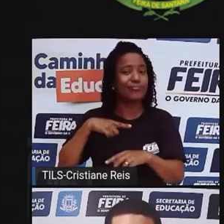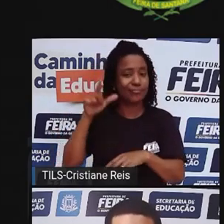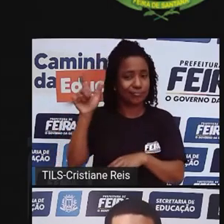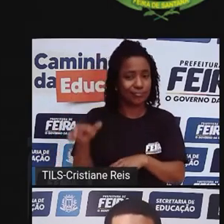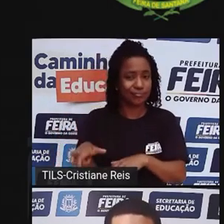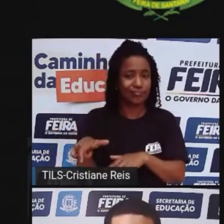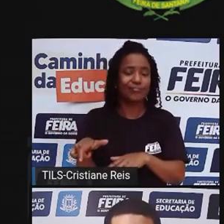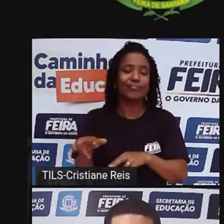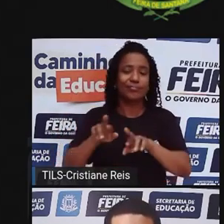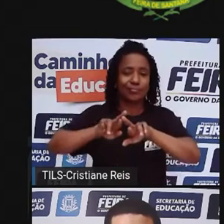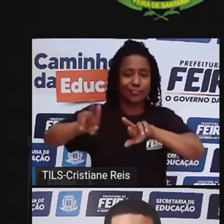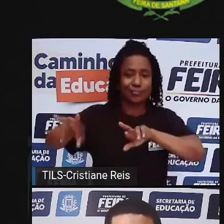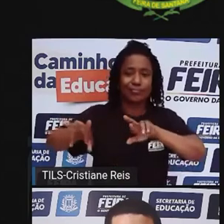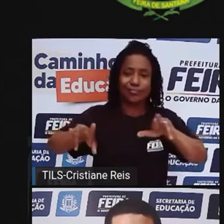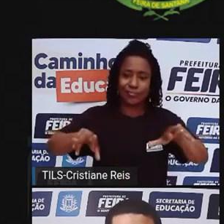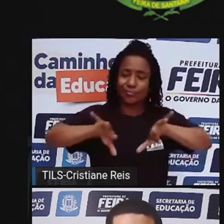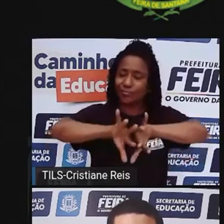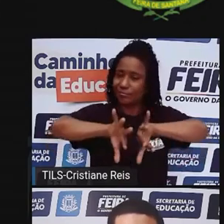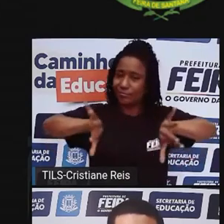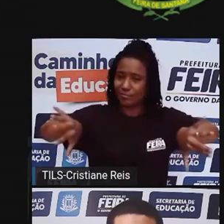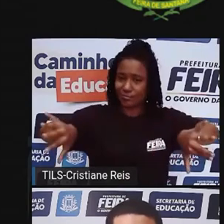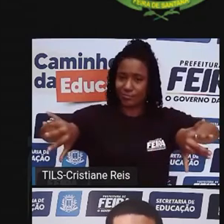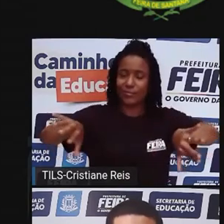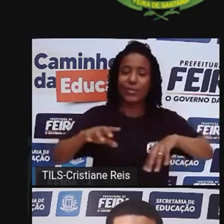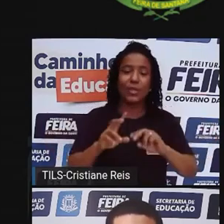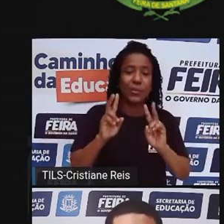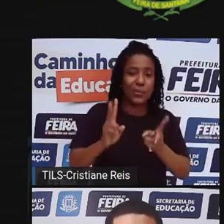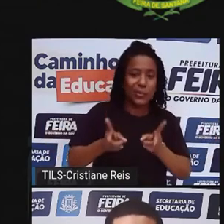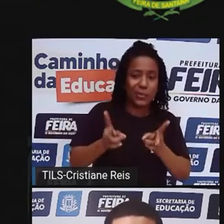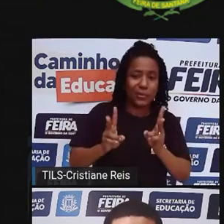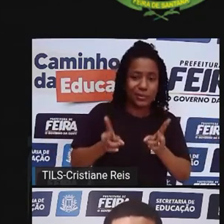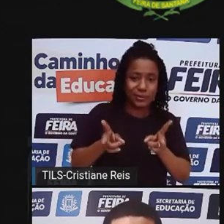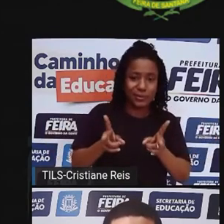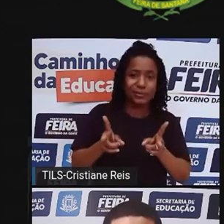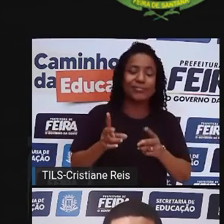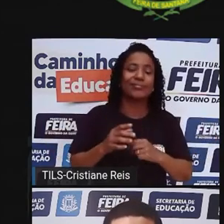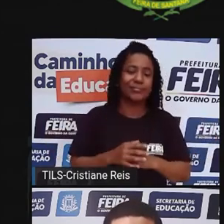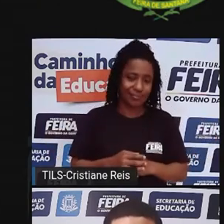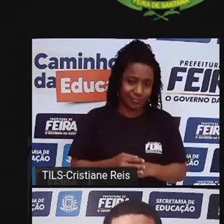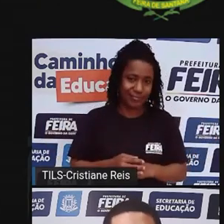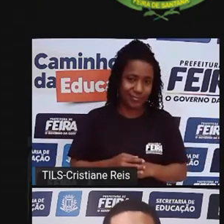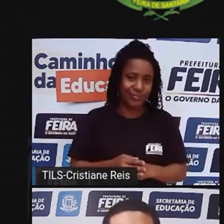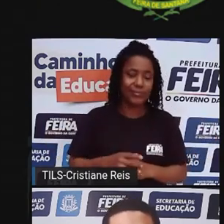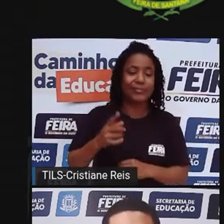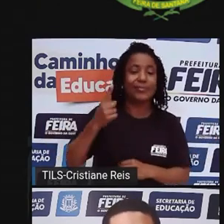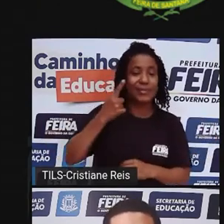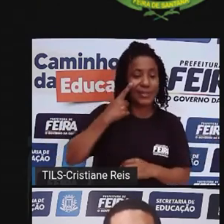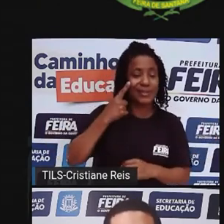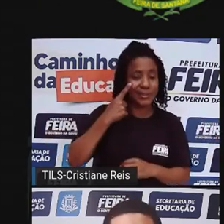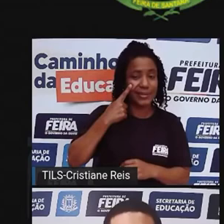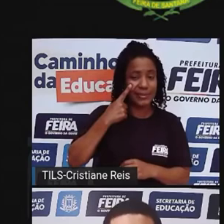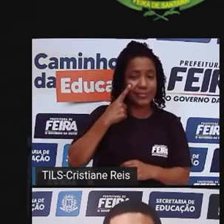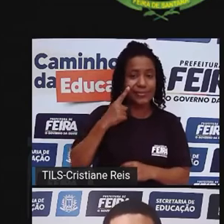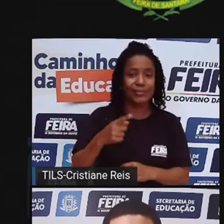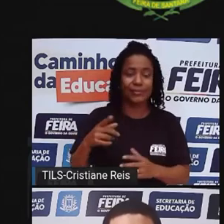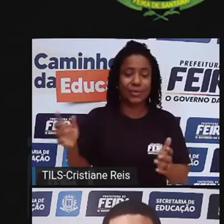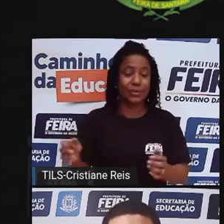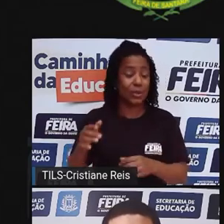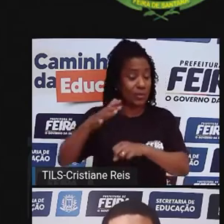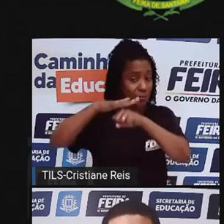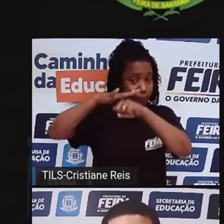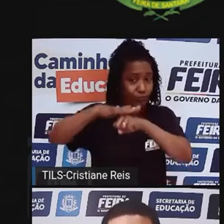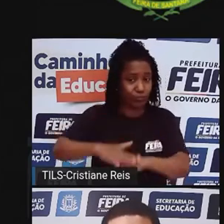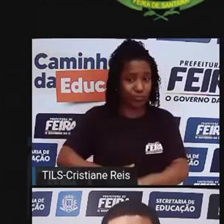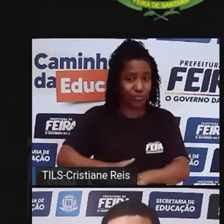estabelecida para continuar perpetuando os efeitos benéficos das colonialidades, mas